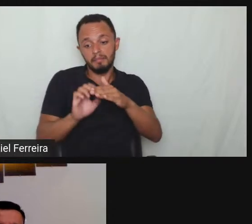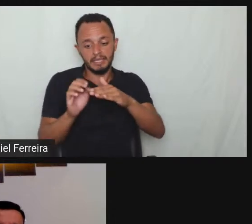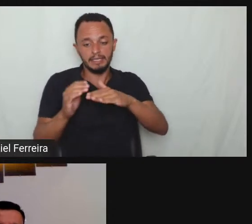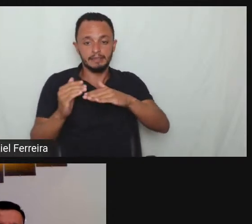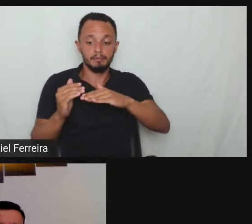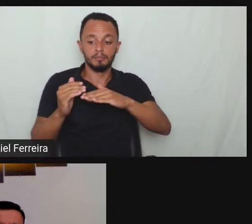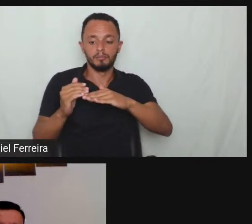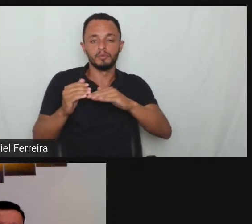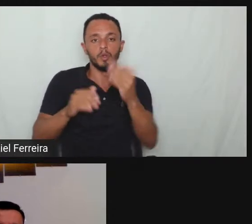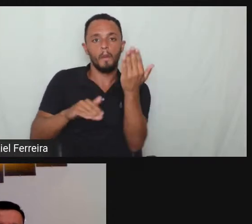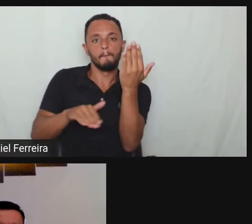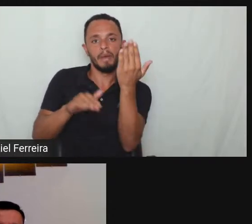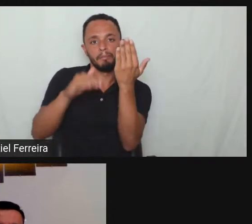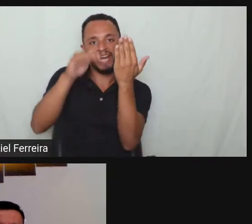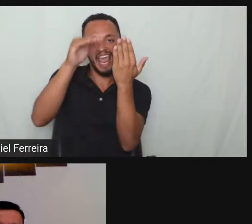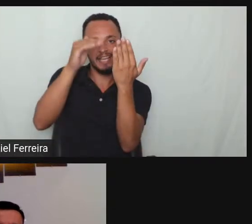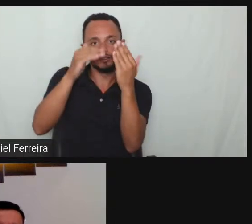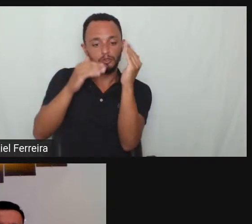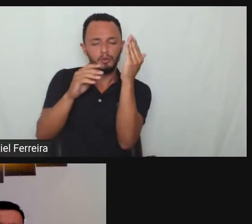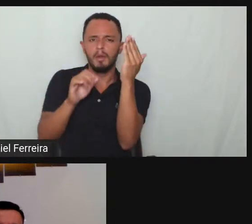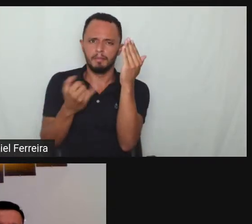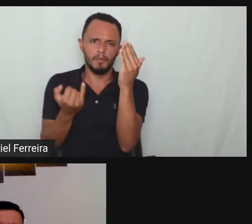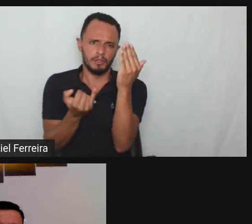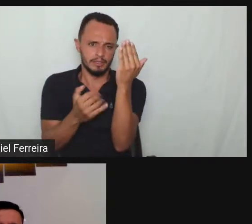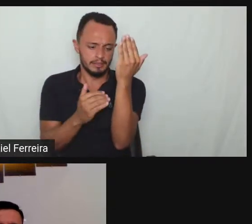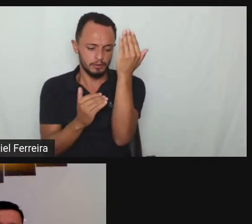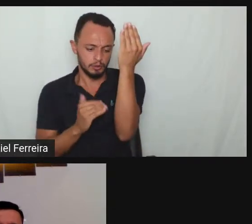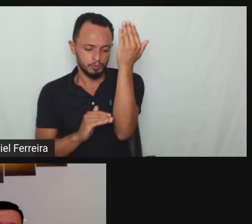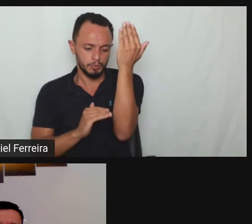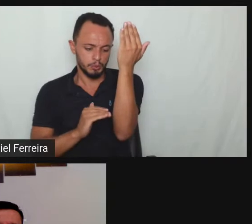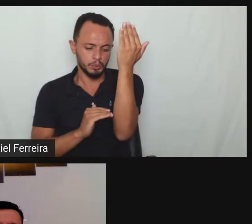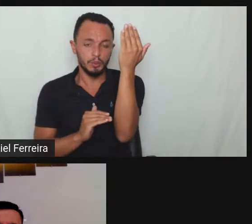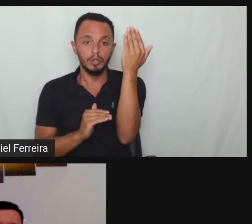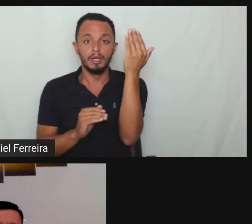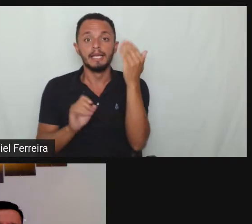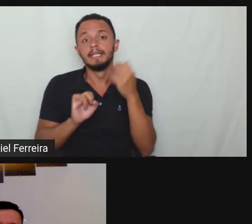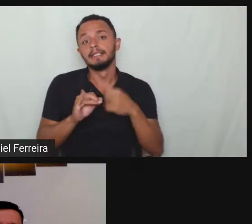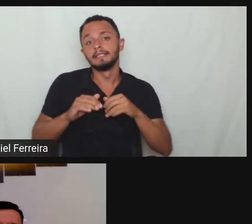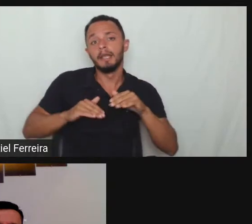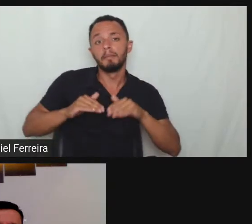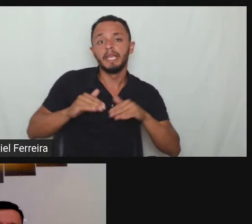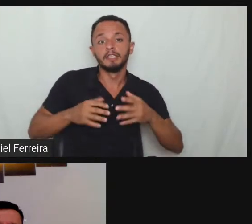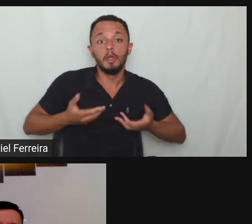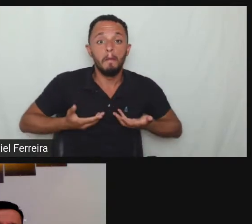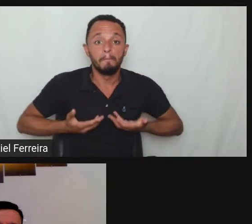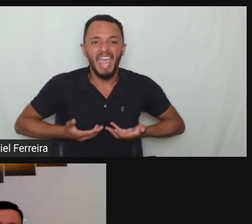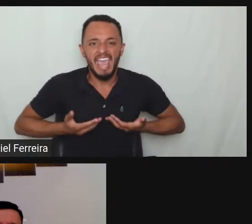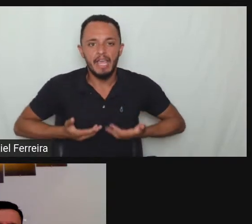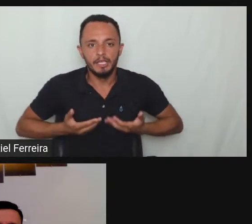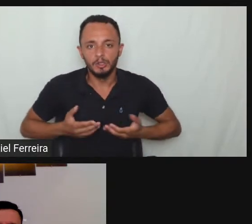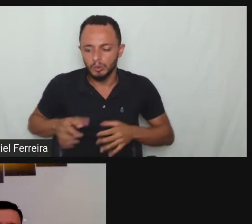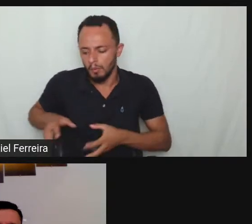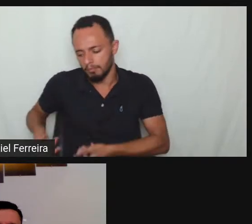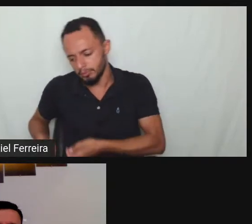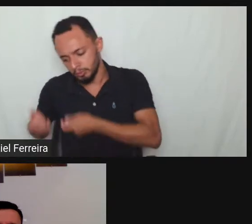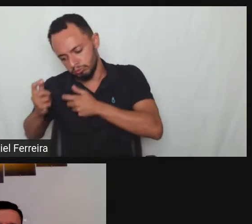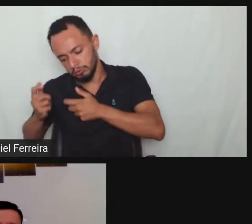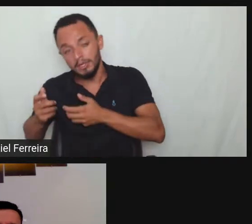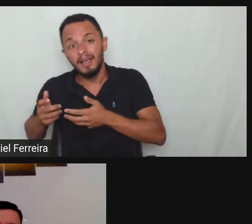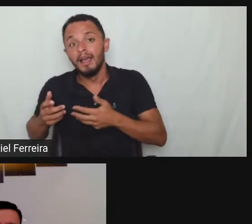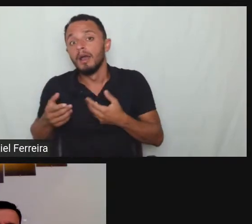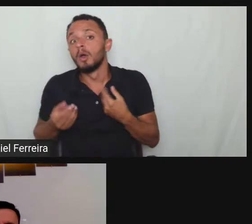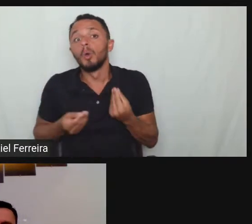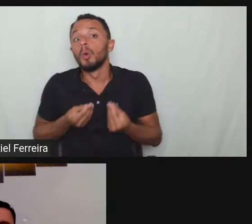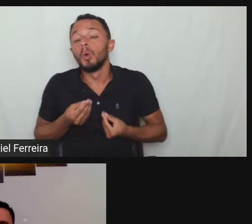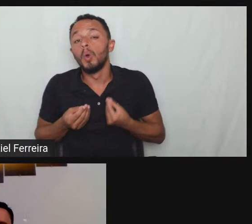pode carregar determinada quantidade de peso isso tudo tem que estar descrito ali no seu lado caracterizador porque você facilita e